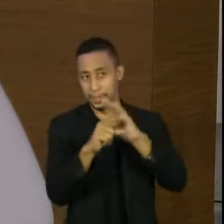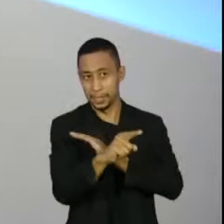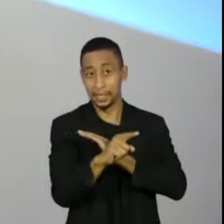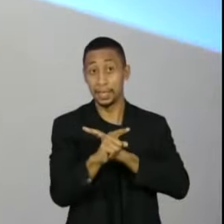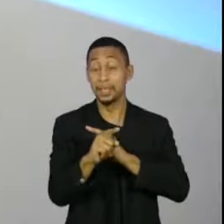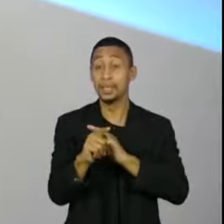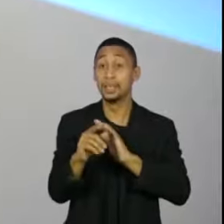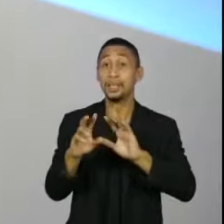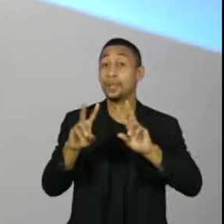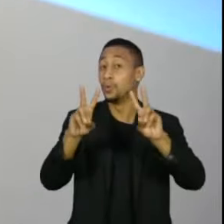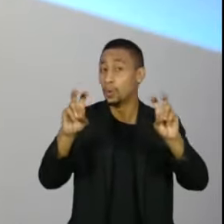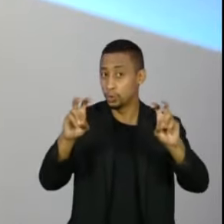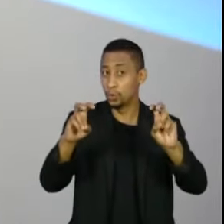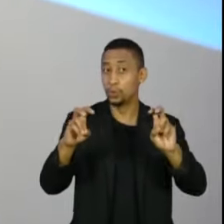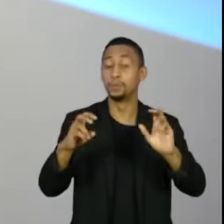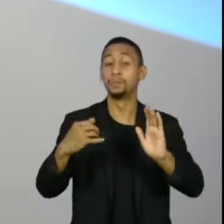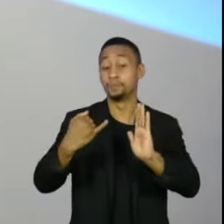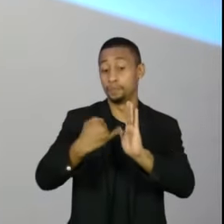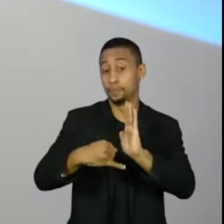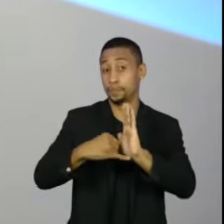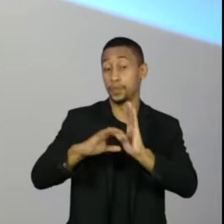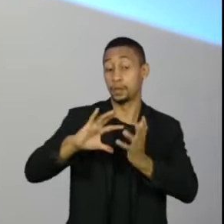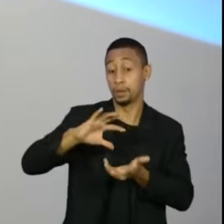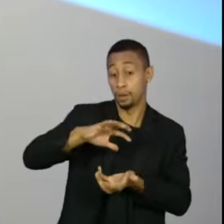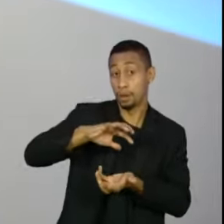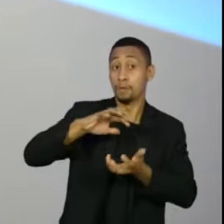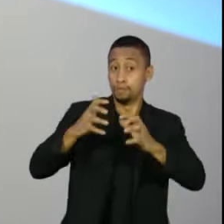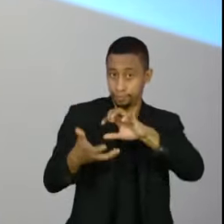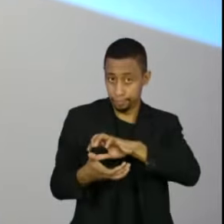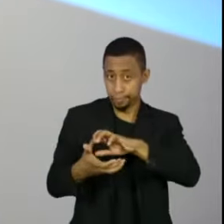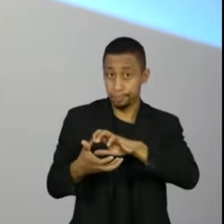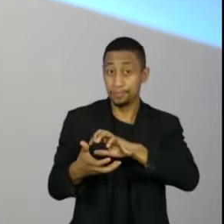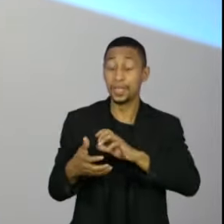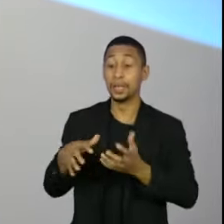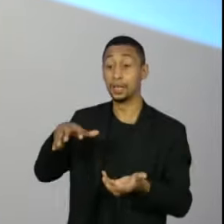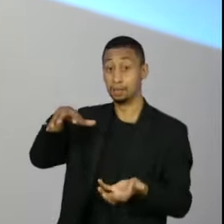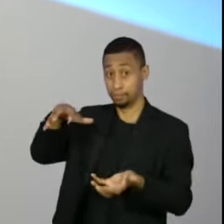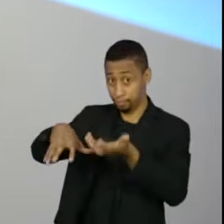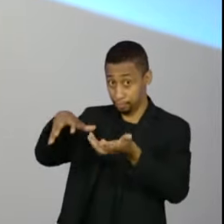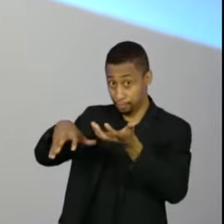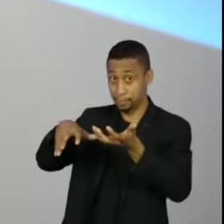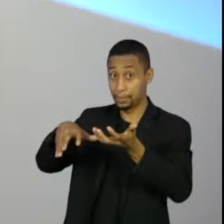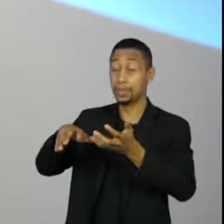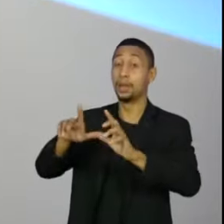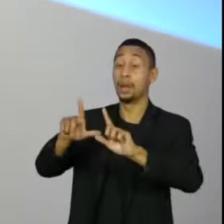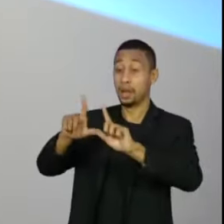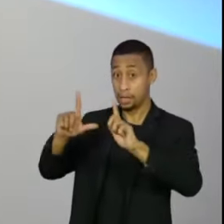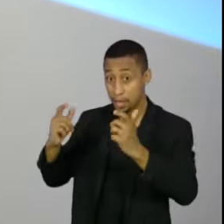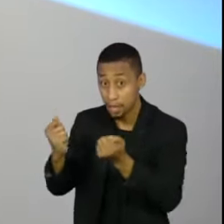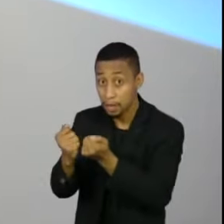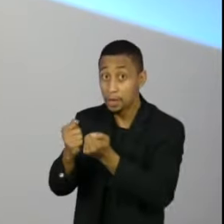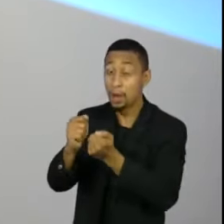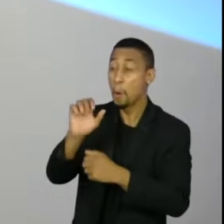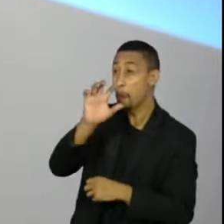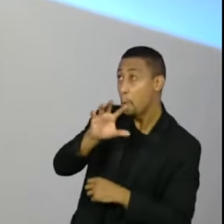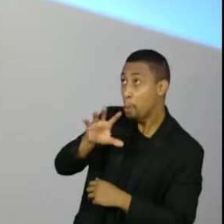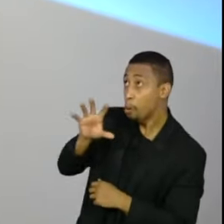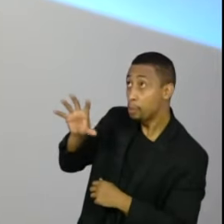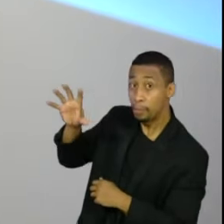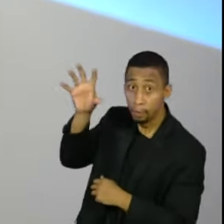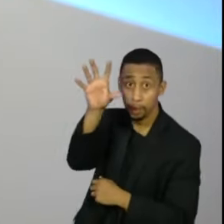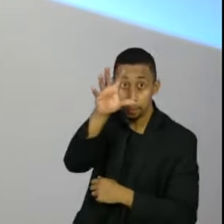Dentro da reforma tributária, existe um movimento de presidentes de assembleias legislativas em todo o país, inclusive de Minas Gerais, Agostinho Patrus, para que